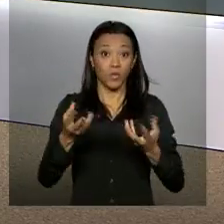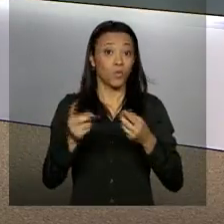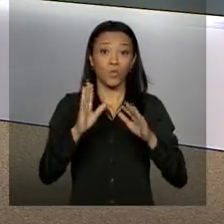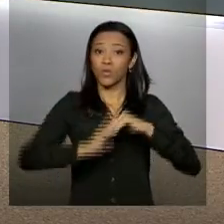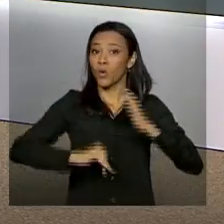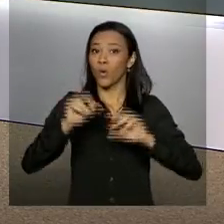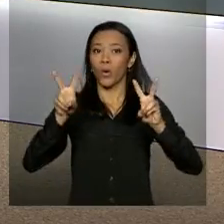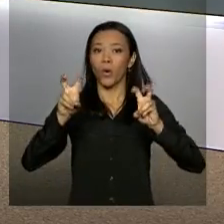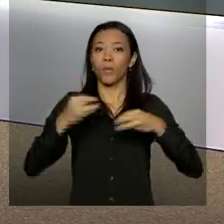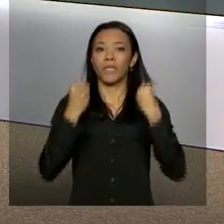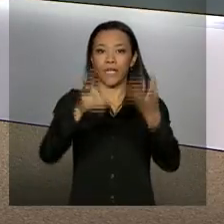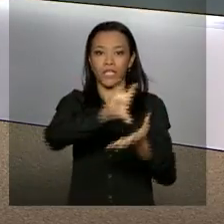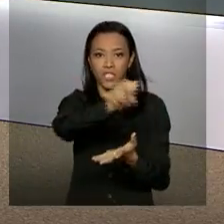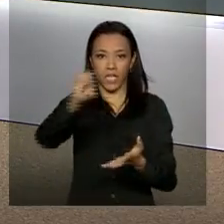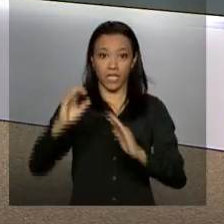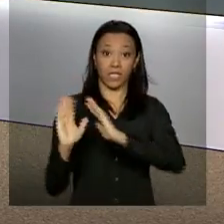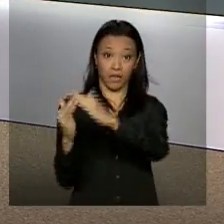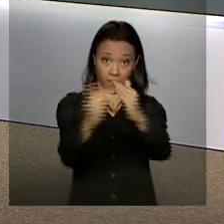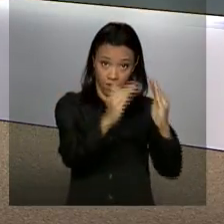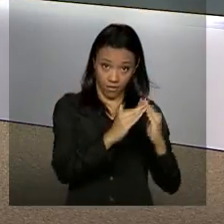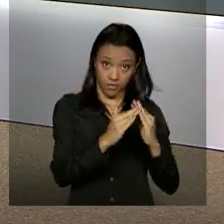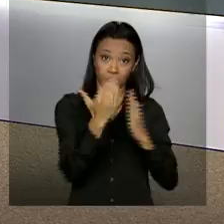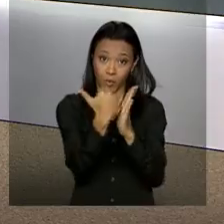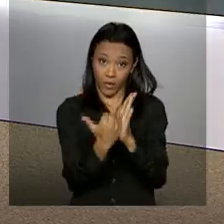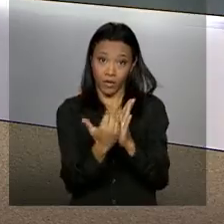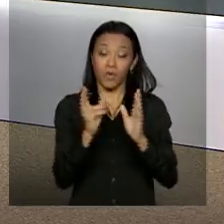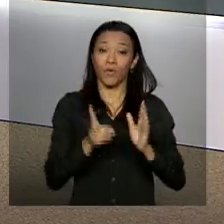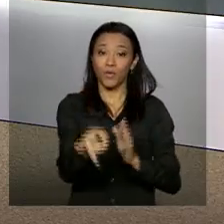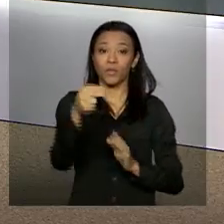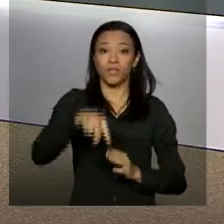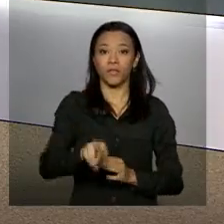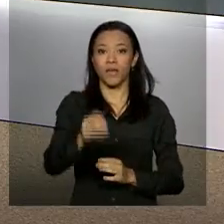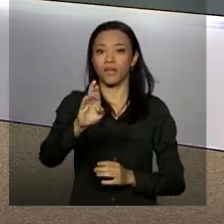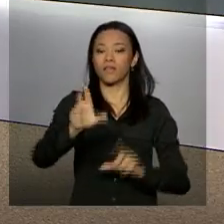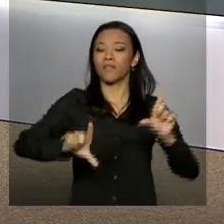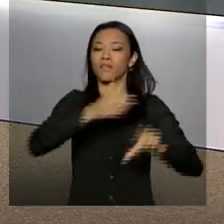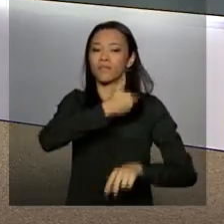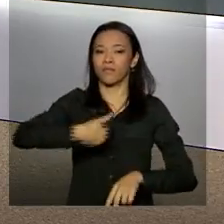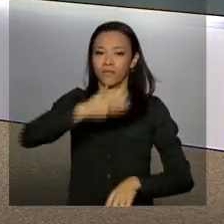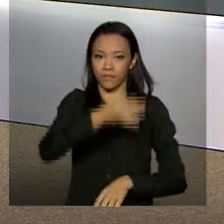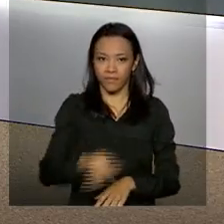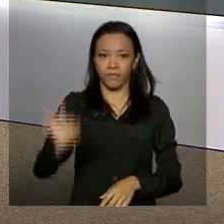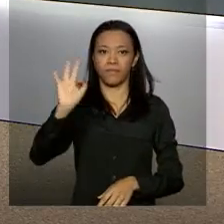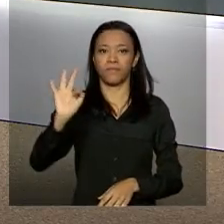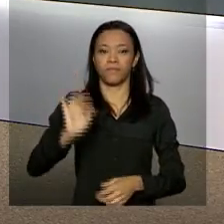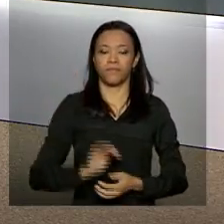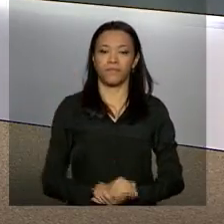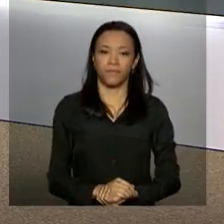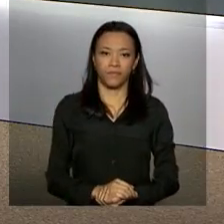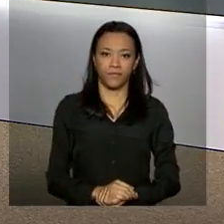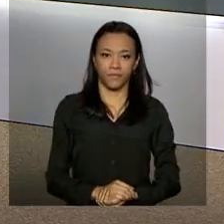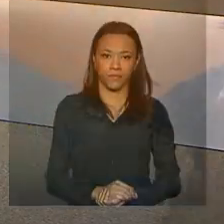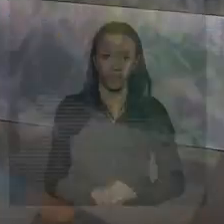a entrega de 500 residências do Minha Casa Minha Vida. Continue com a gente. NBR, a TV do governo federal.